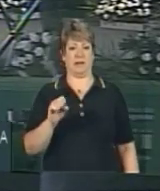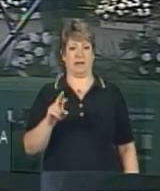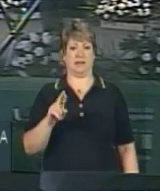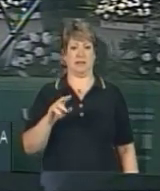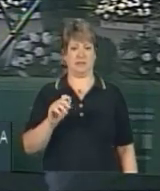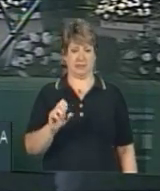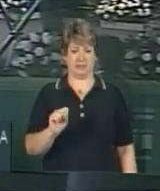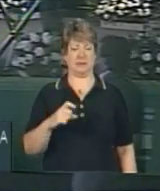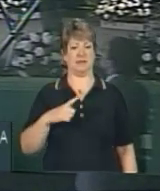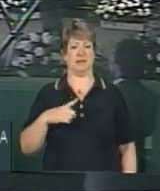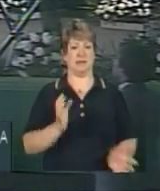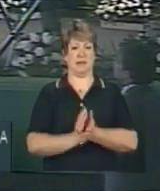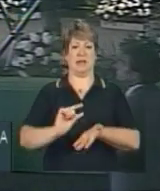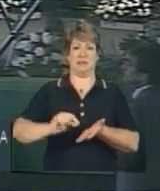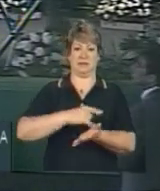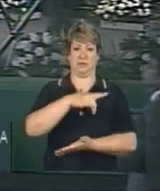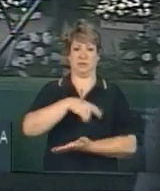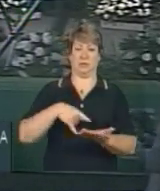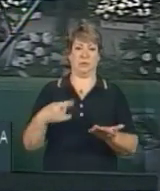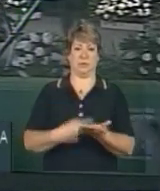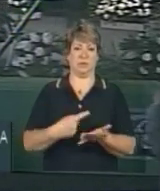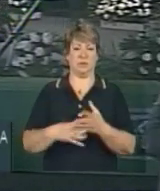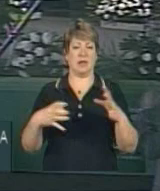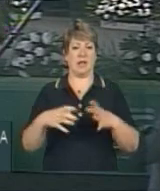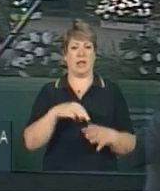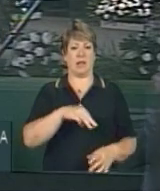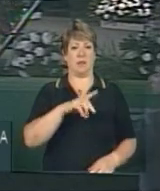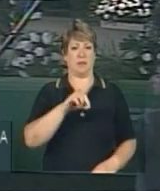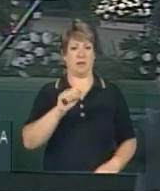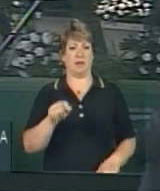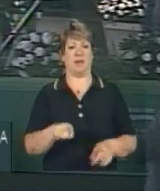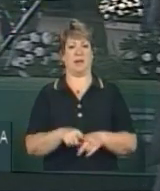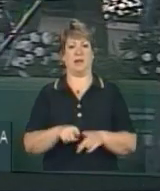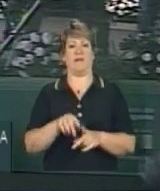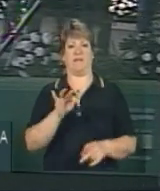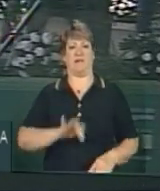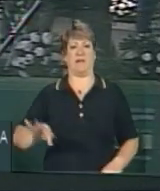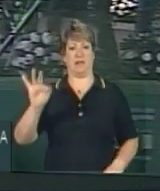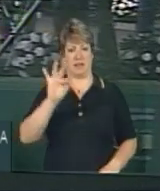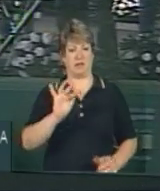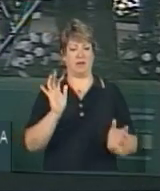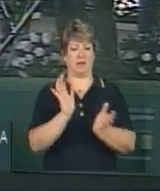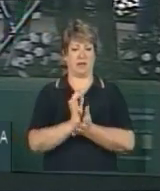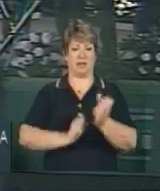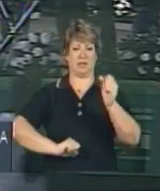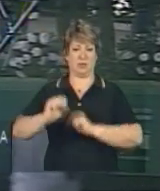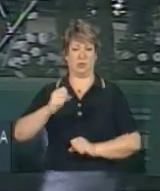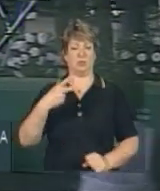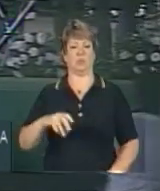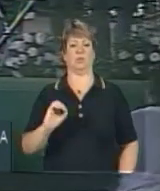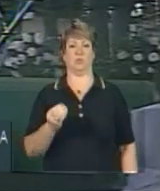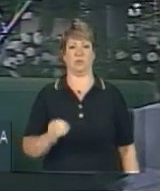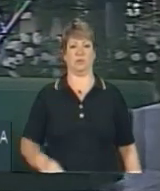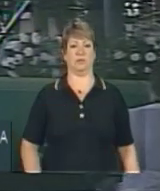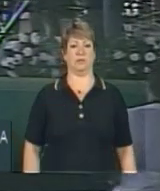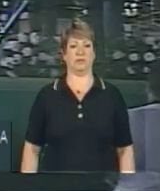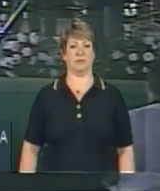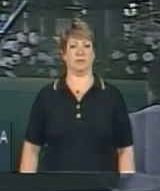acordo de cooperação técnica entre o MDA e a Federação das Indústrias do Rio Grande do Sul.